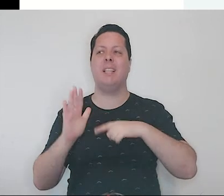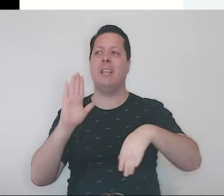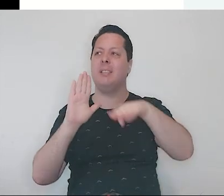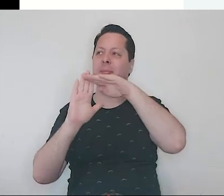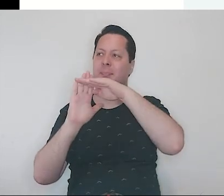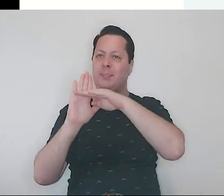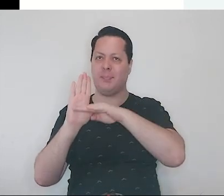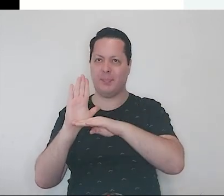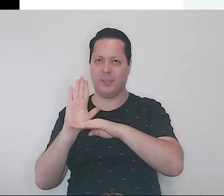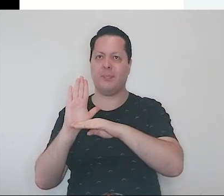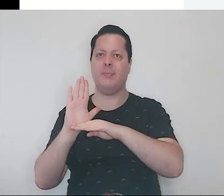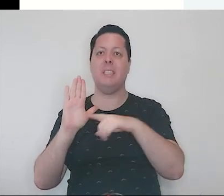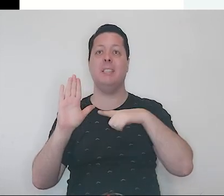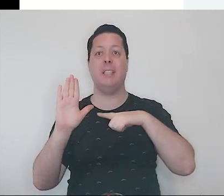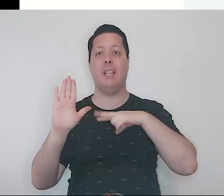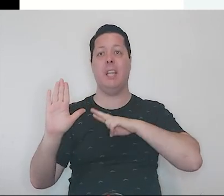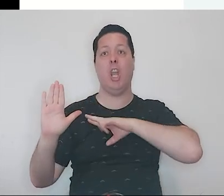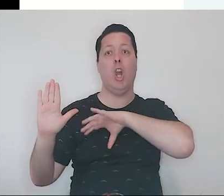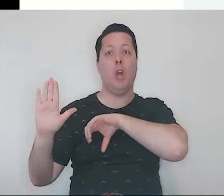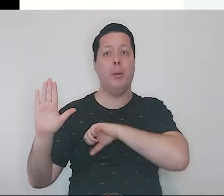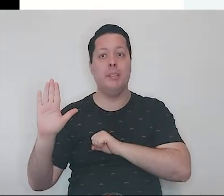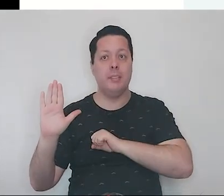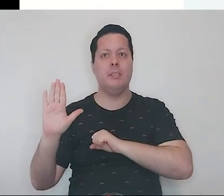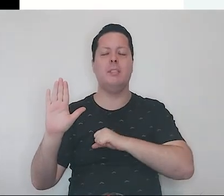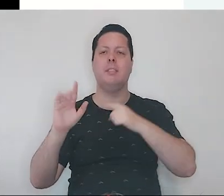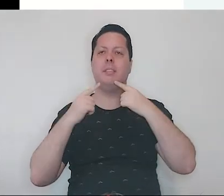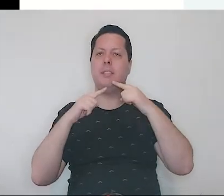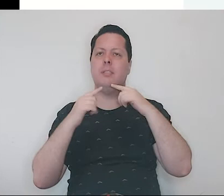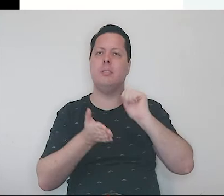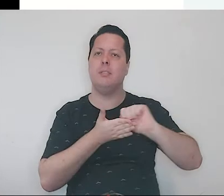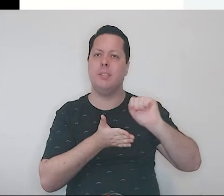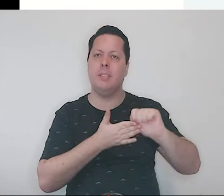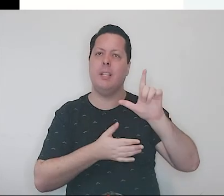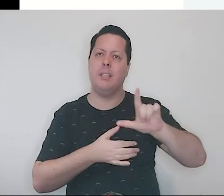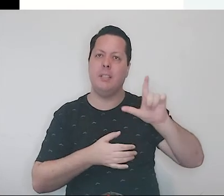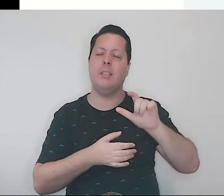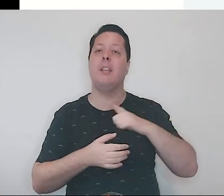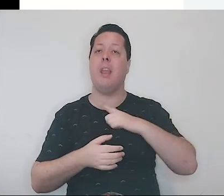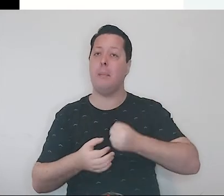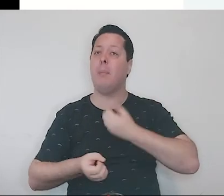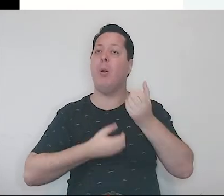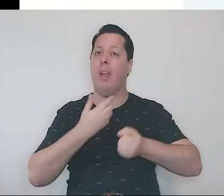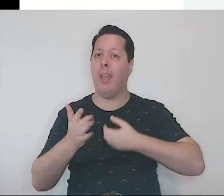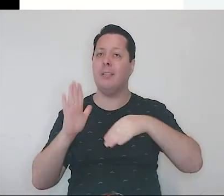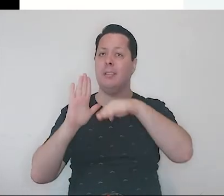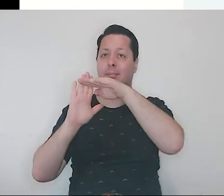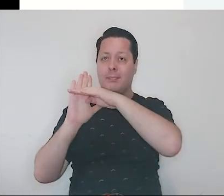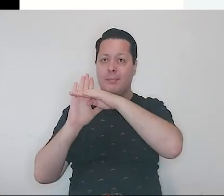Minakami, romancista japonês e crítico-literário, Isamu Yoshi, poeta e dramaturgo,